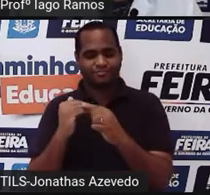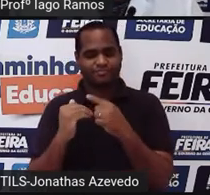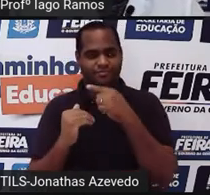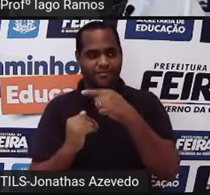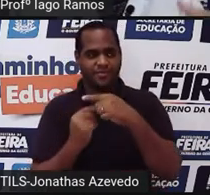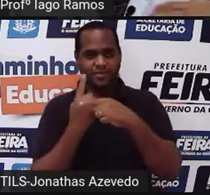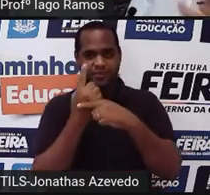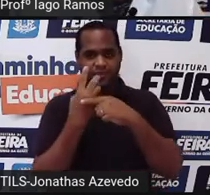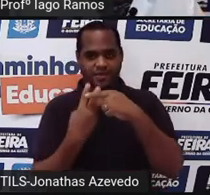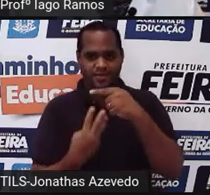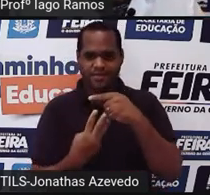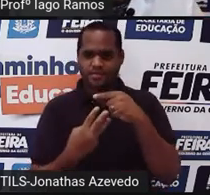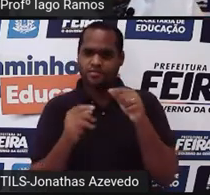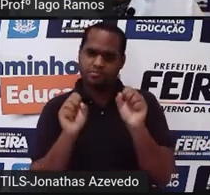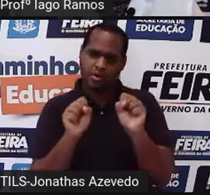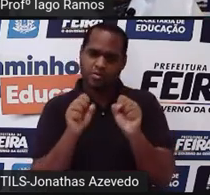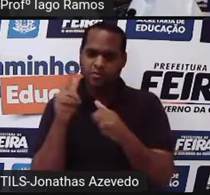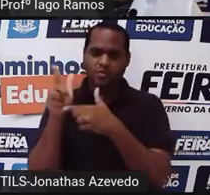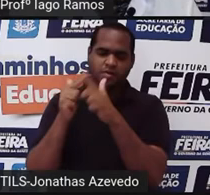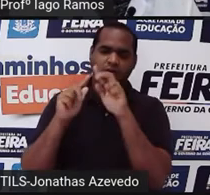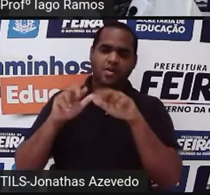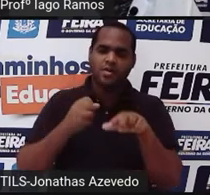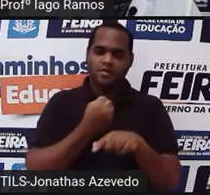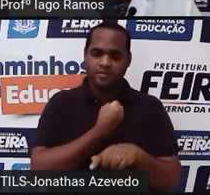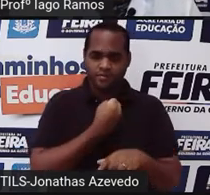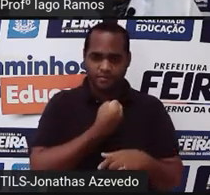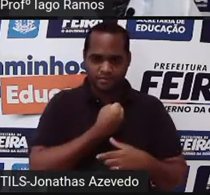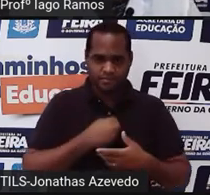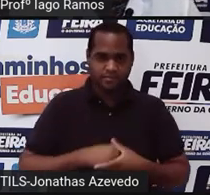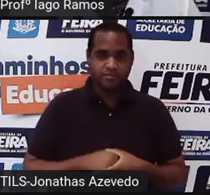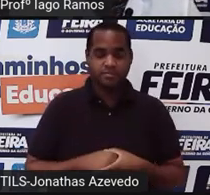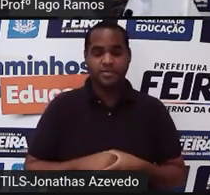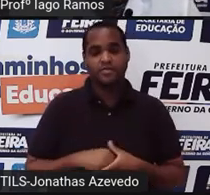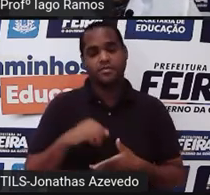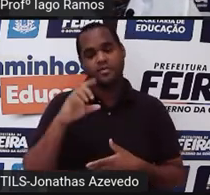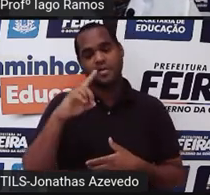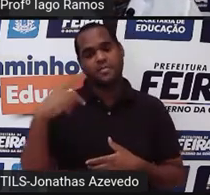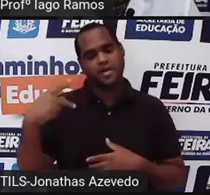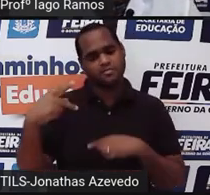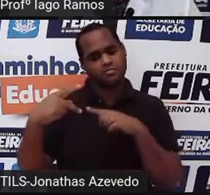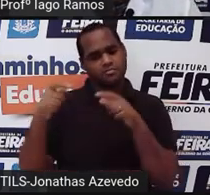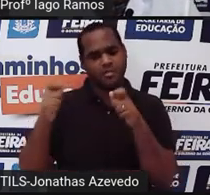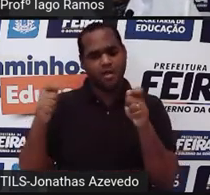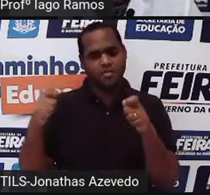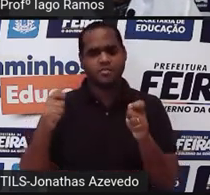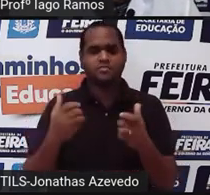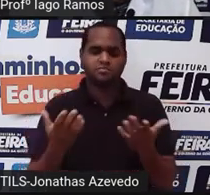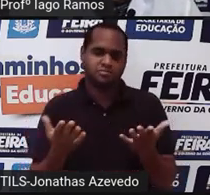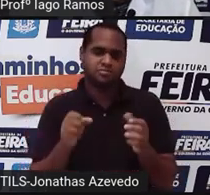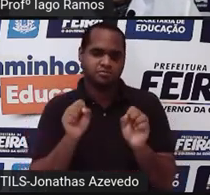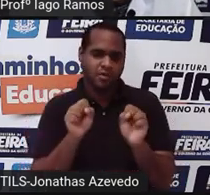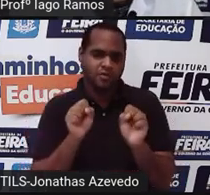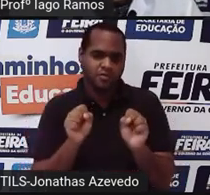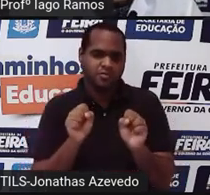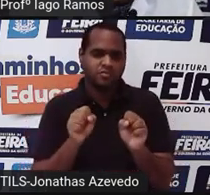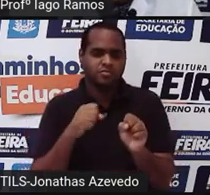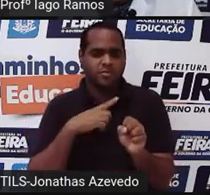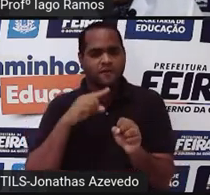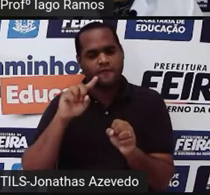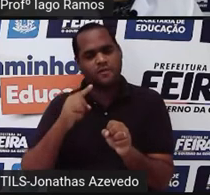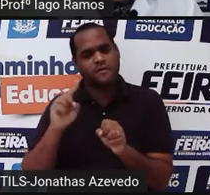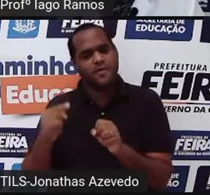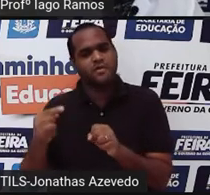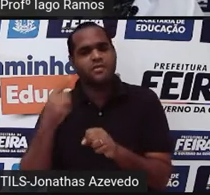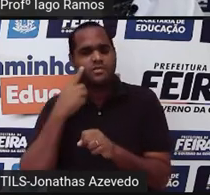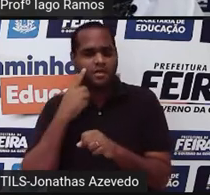tá? Pode ser outros números. Pode ser esse aqui, ó, que é uma dízima periódica. Dízima periódica, aquele que tem vírgula e depois